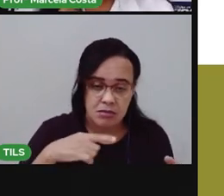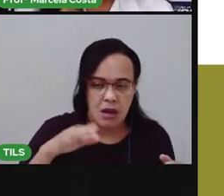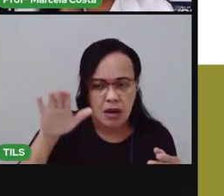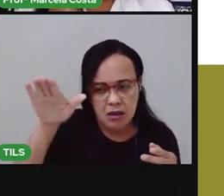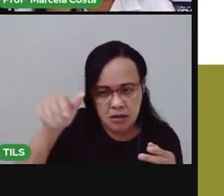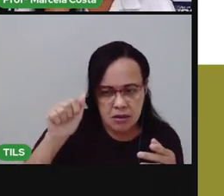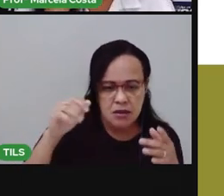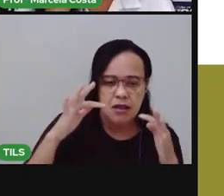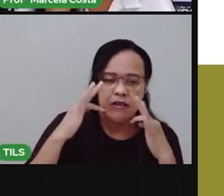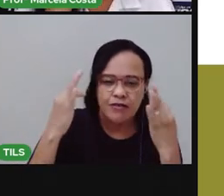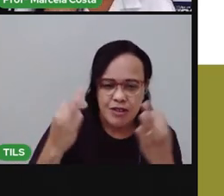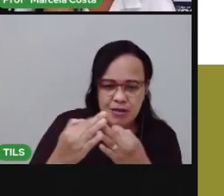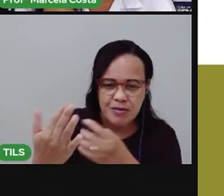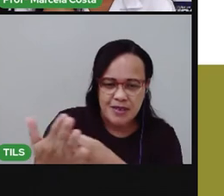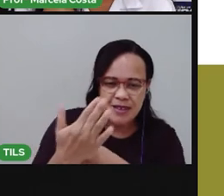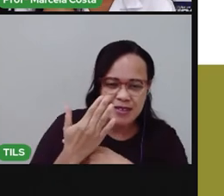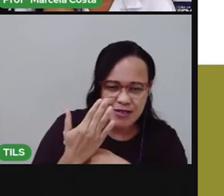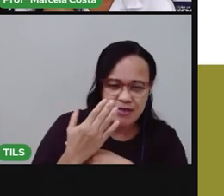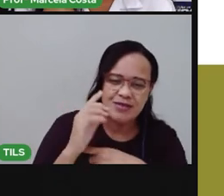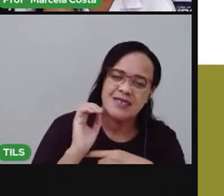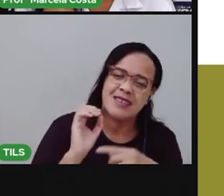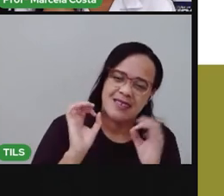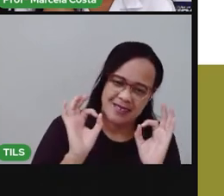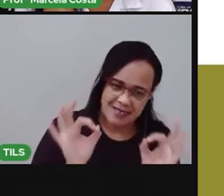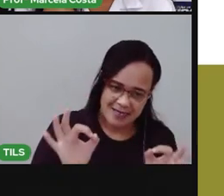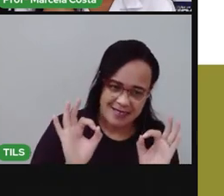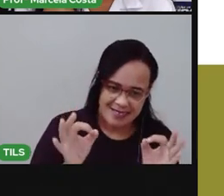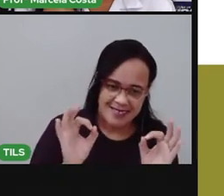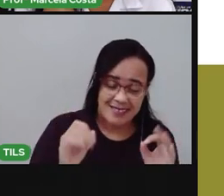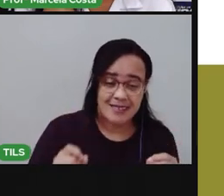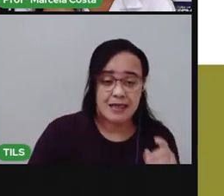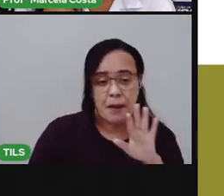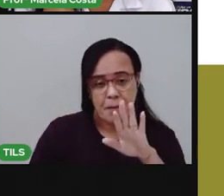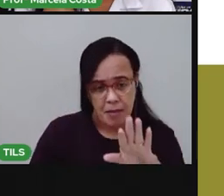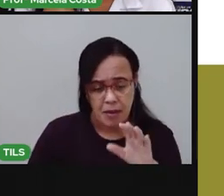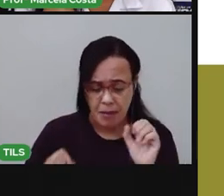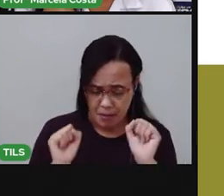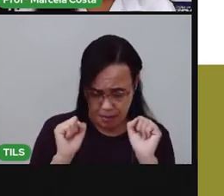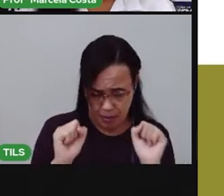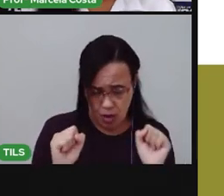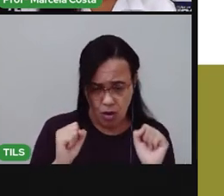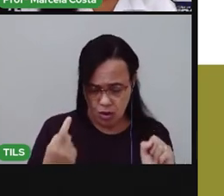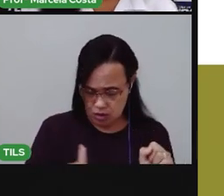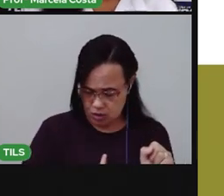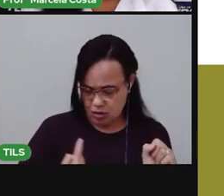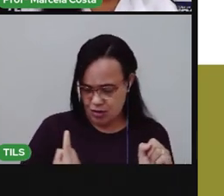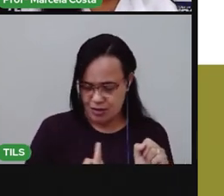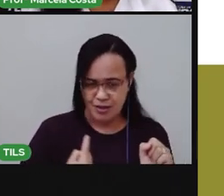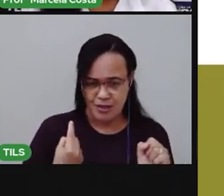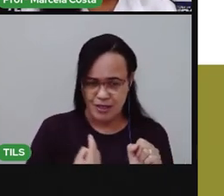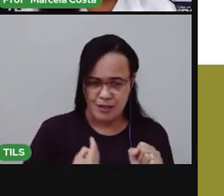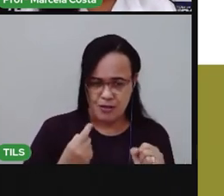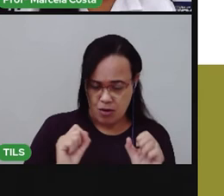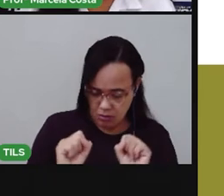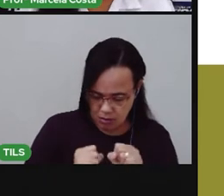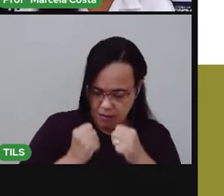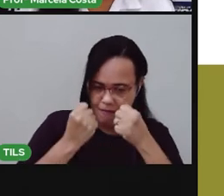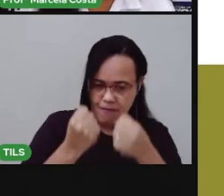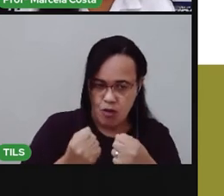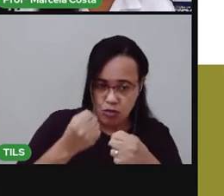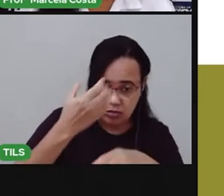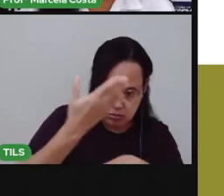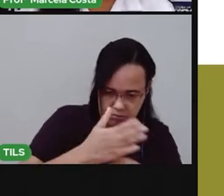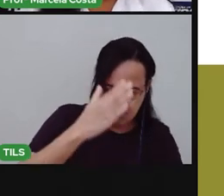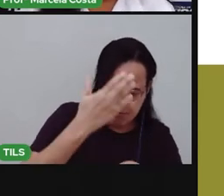Mas eu quero que você faça um esforço para tentar escrever sozinho. Para praticar a habilidade da